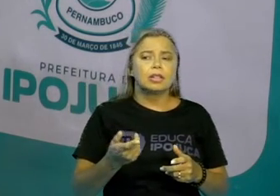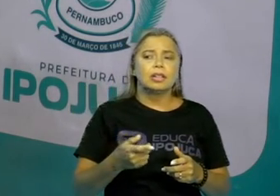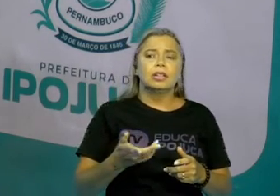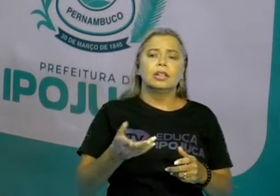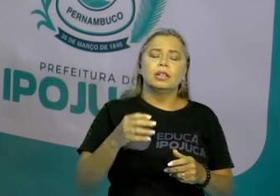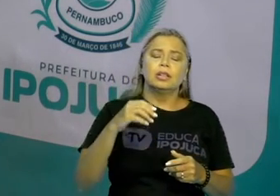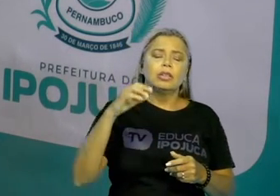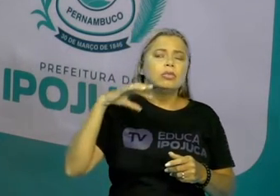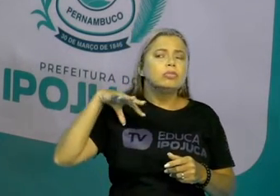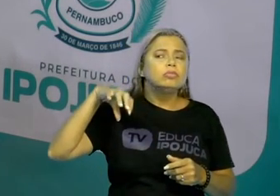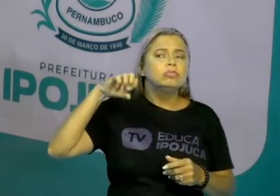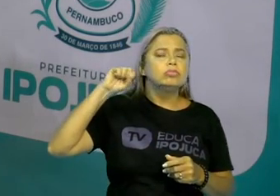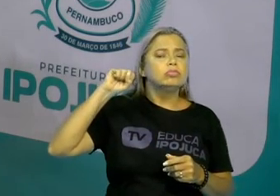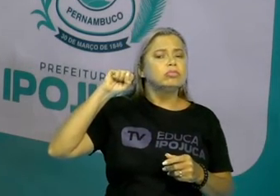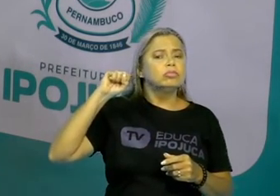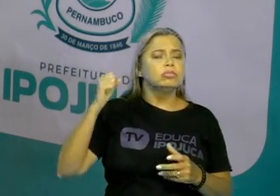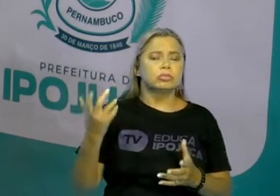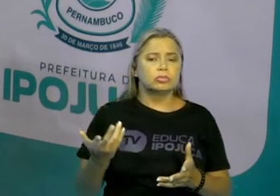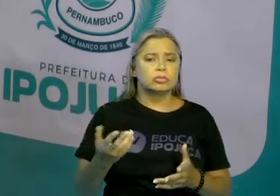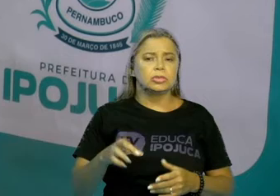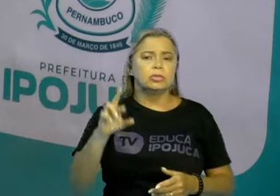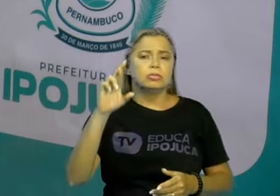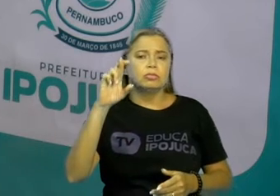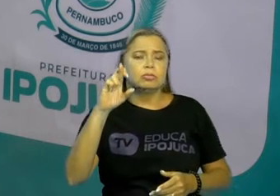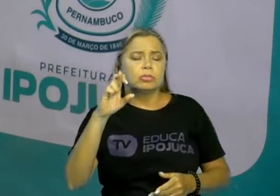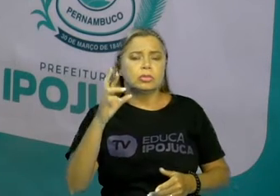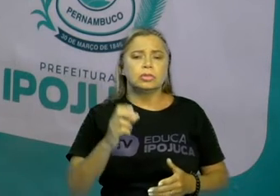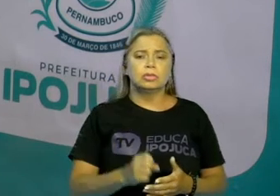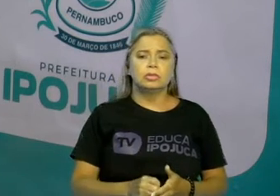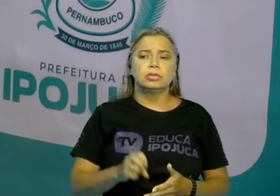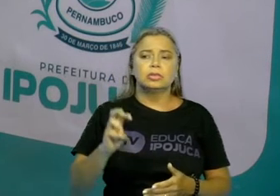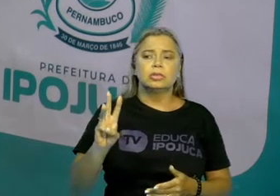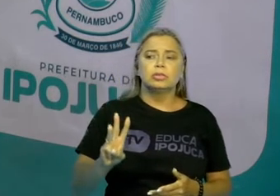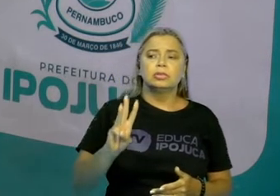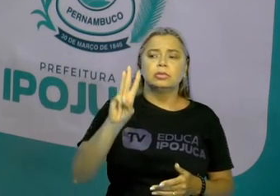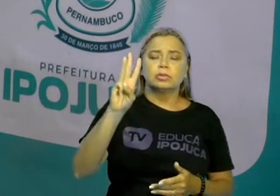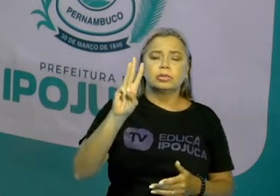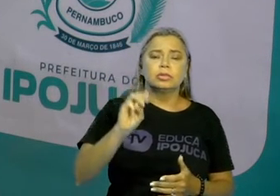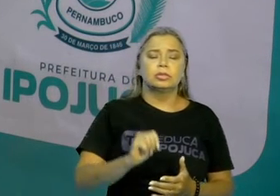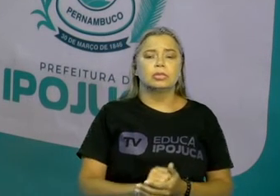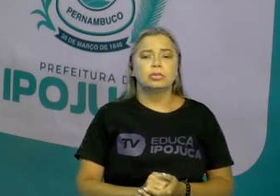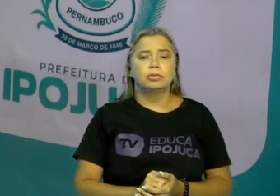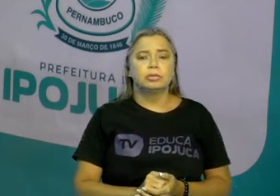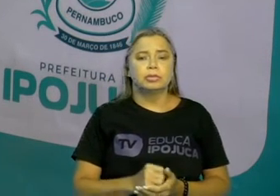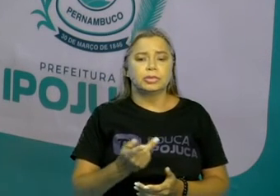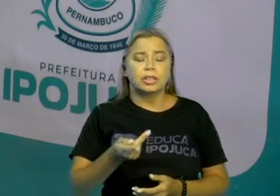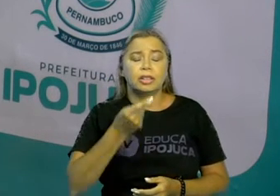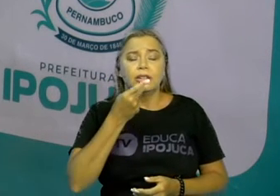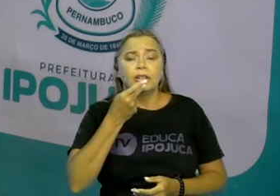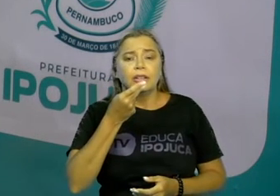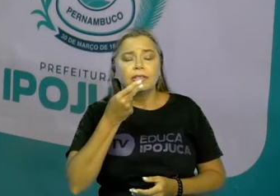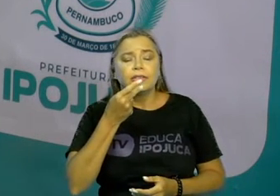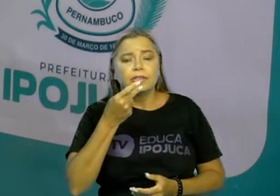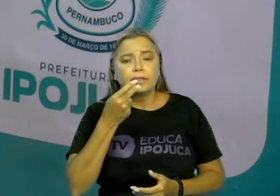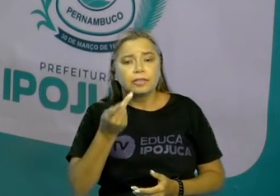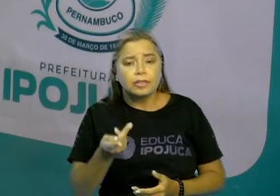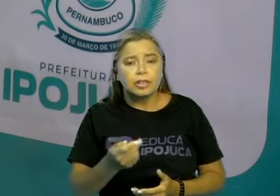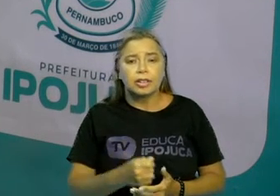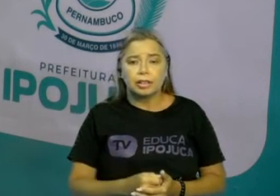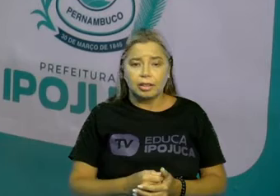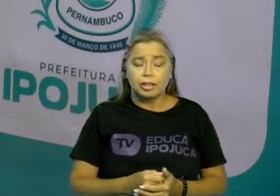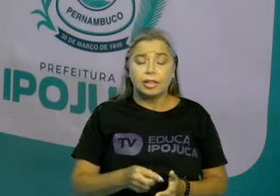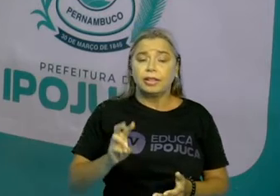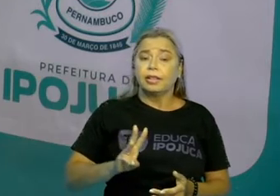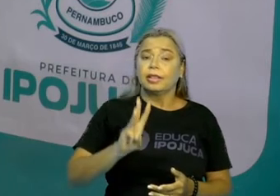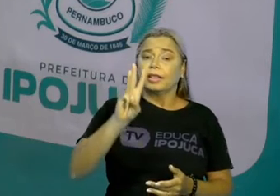do R, né? o W, que a gente tem dificuldade da pronúncia de dizer esse W,